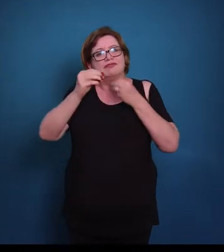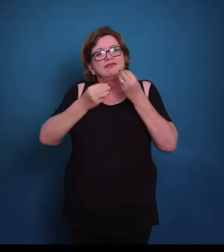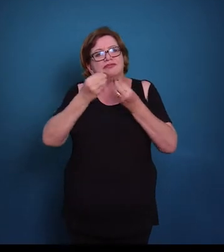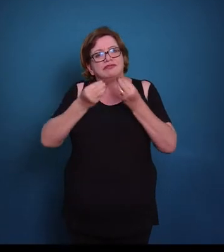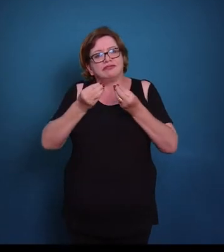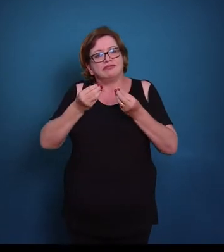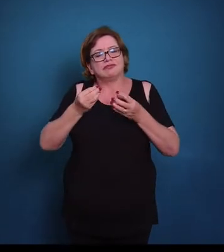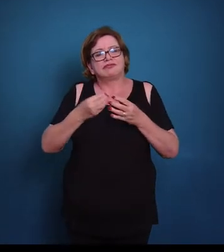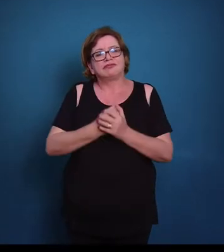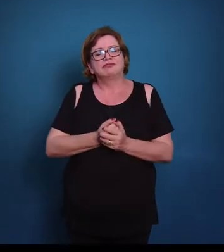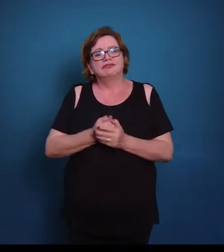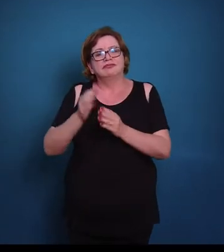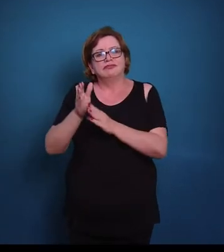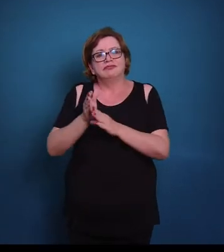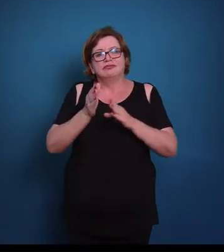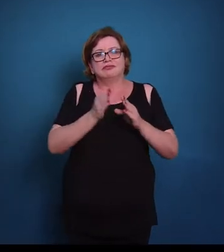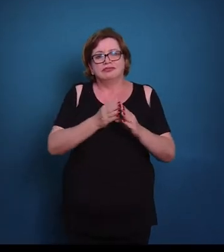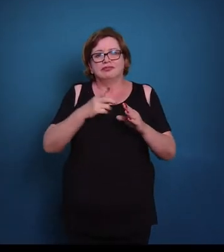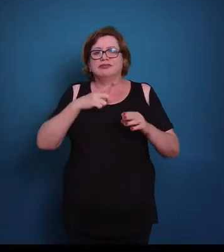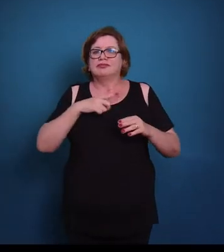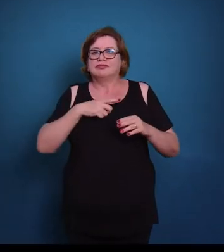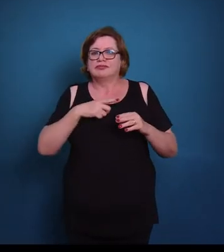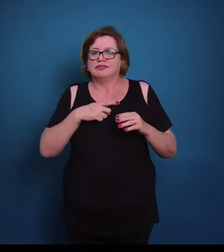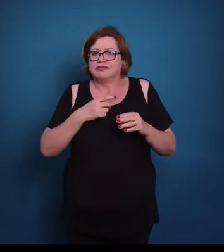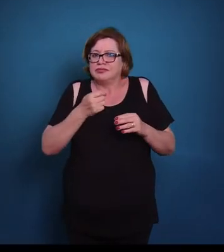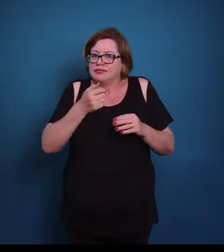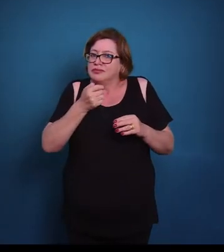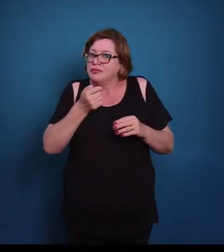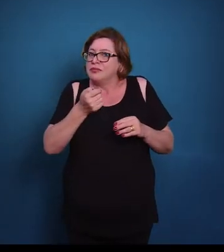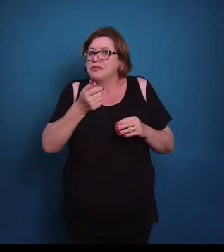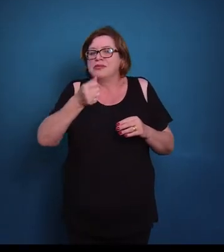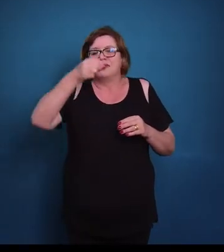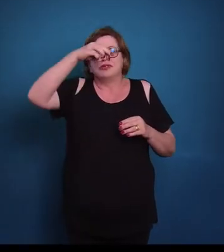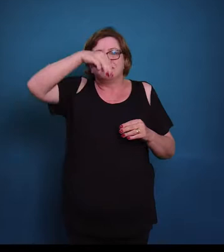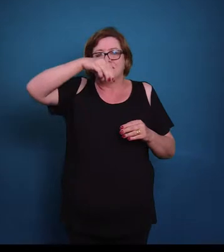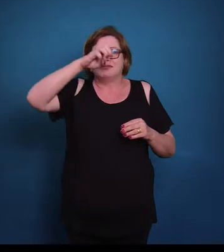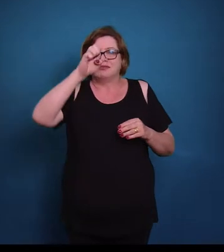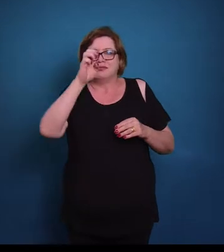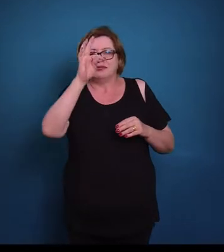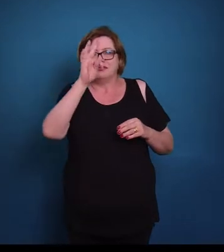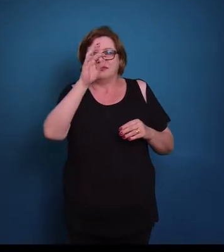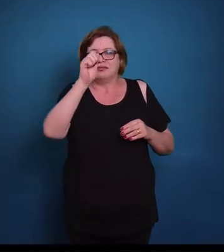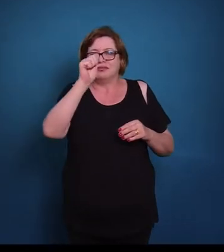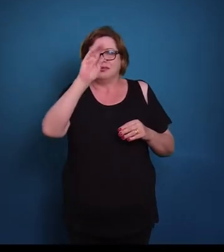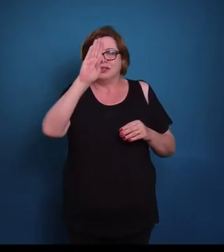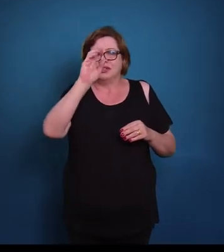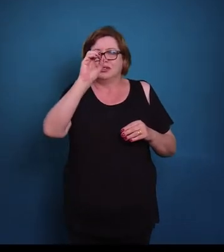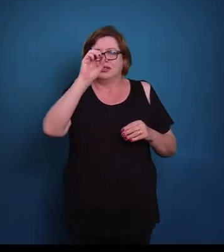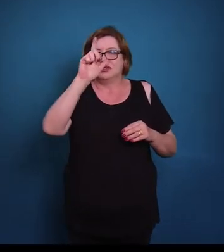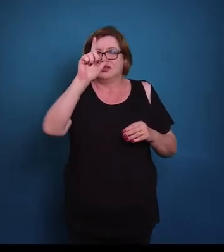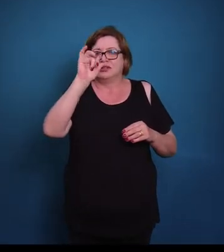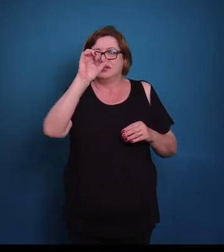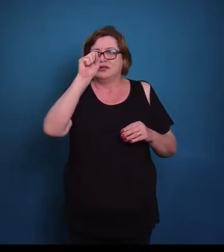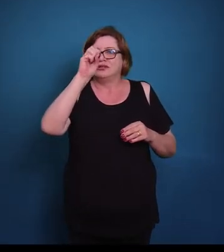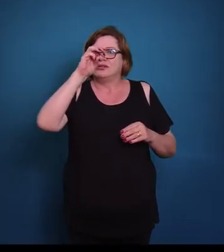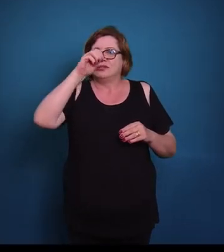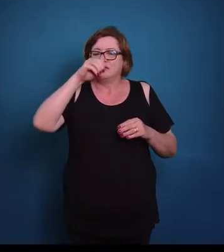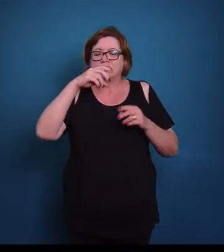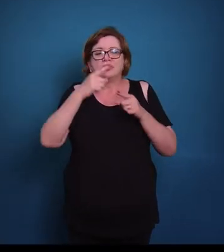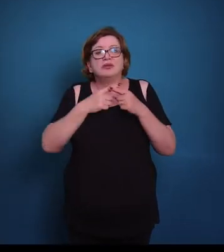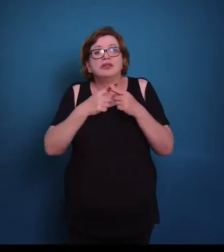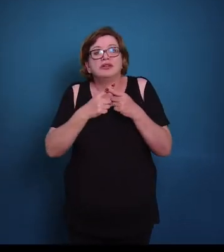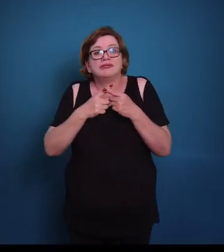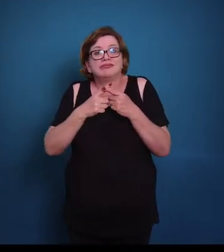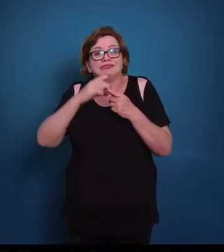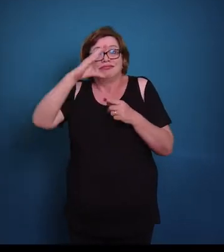cartilaginosa. Então ele possui baixo metabolismo, por quê? Porque na cartilagem nós não temos vasos sanguíneos. Então nesse caso,